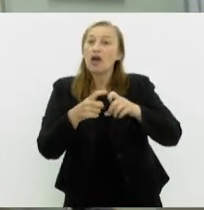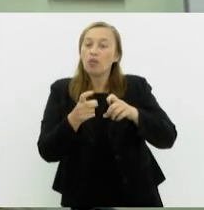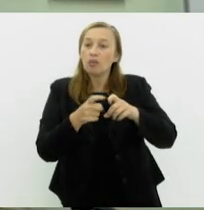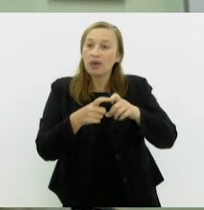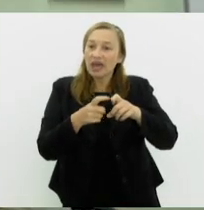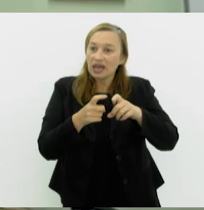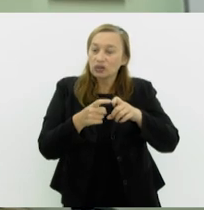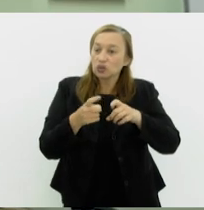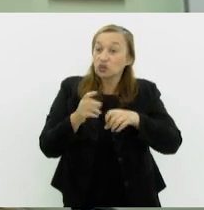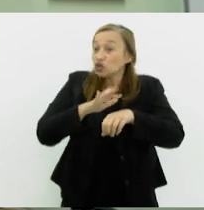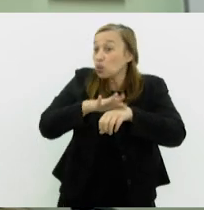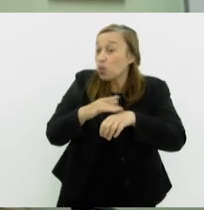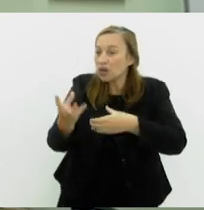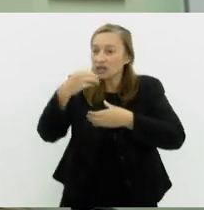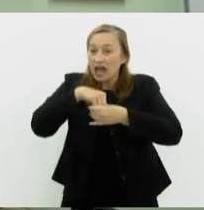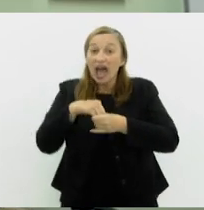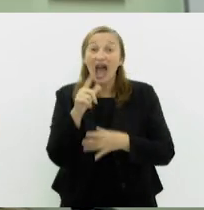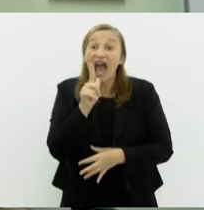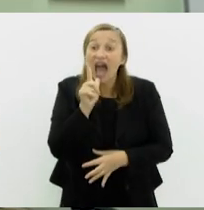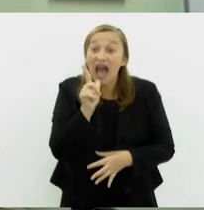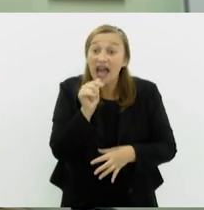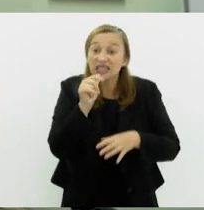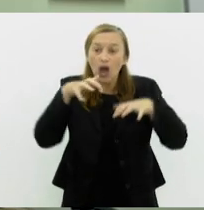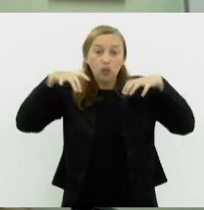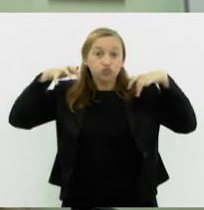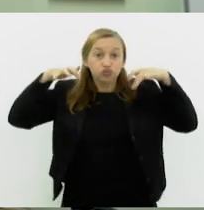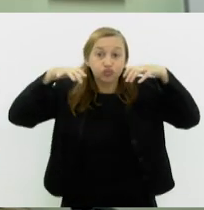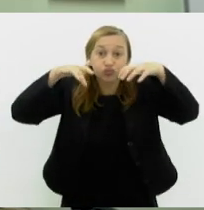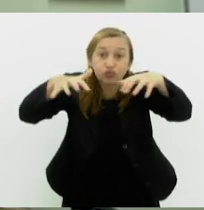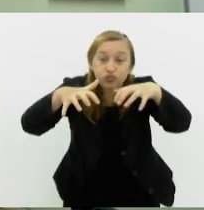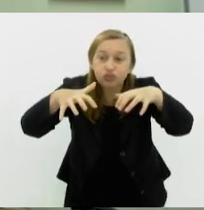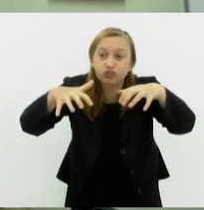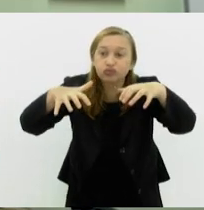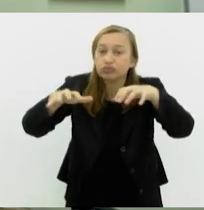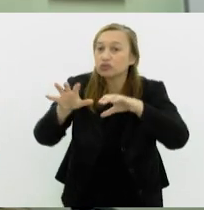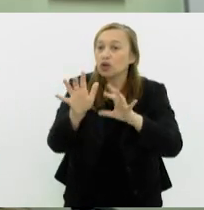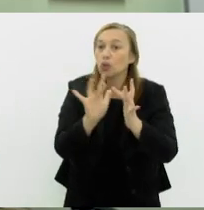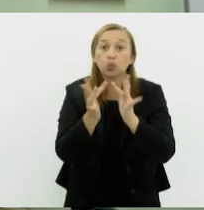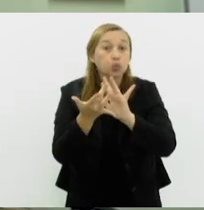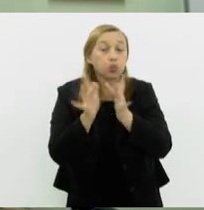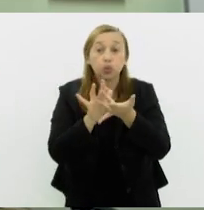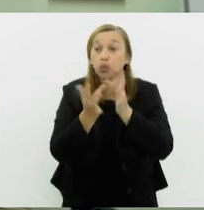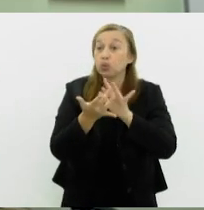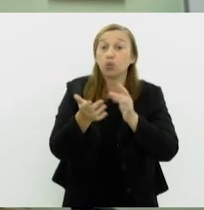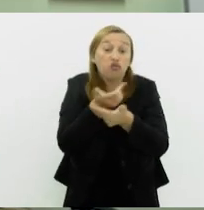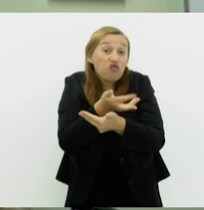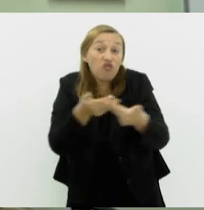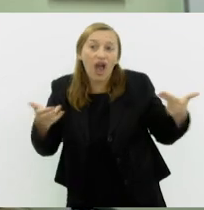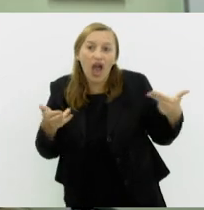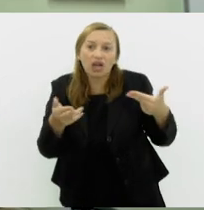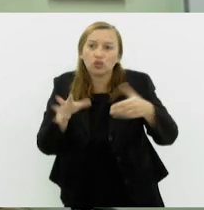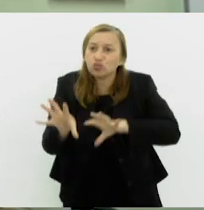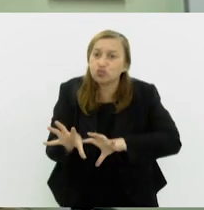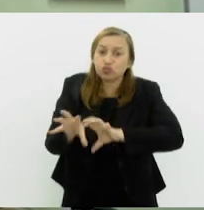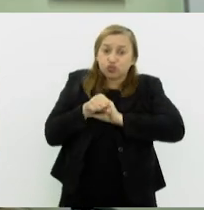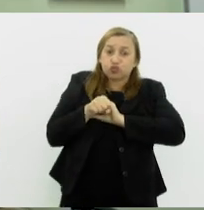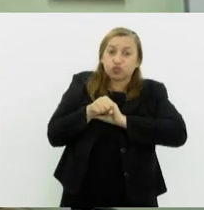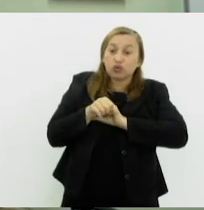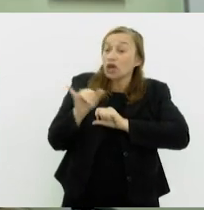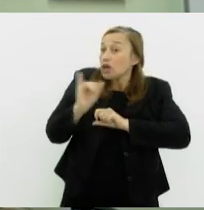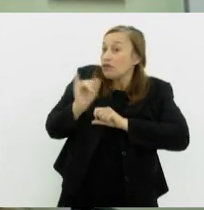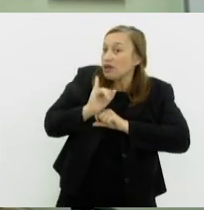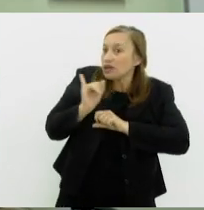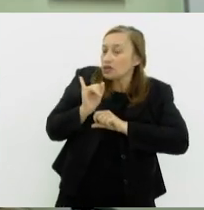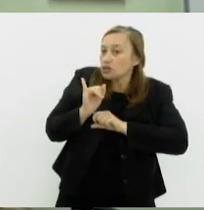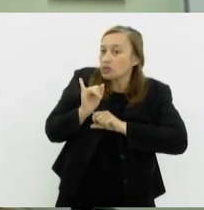As águas das enchentes podem ser fontes de diversas contaminações, infecções que podem trazer agravos importantes à